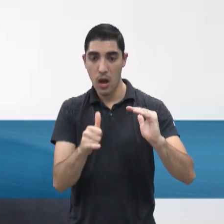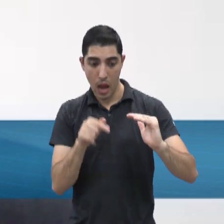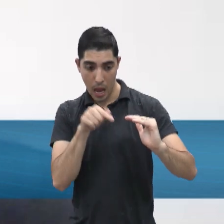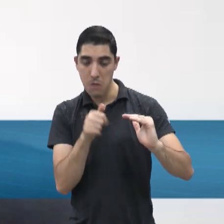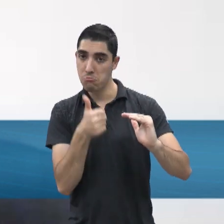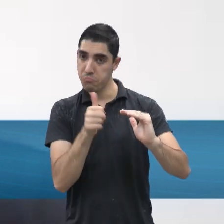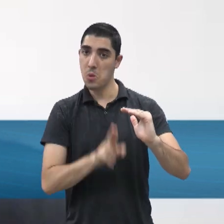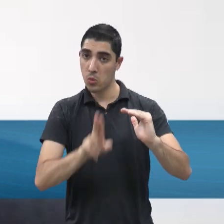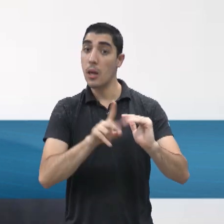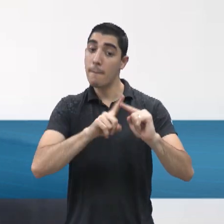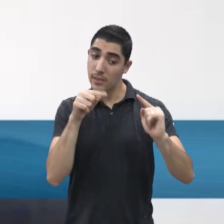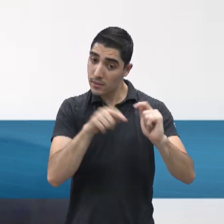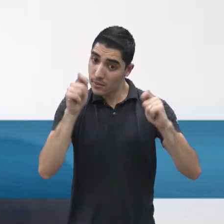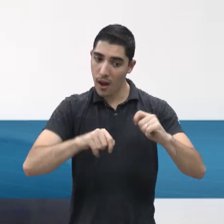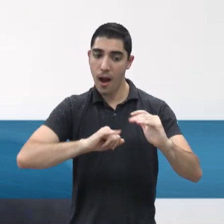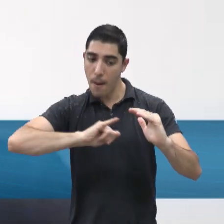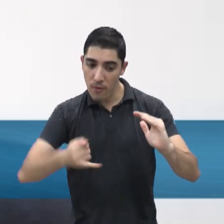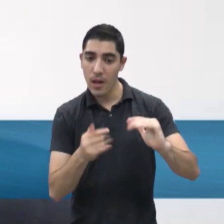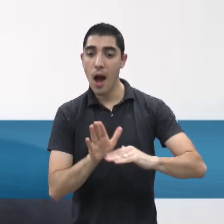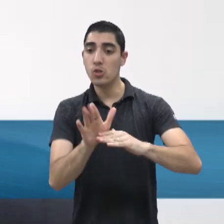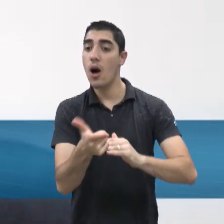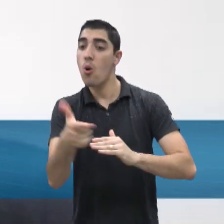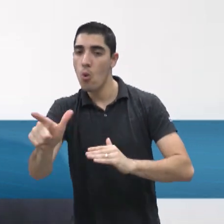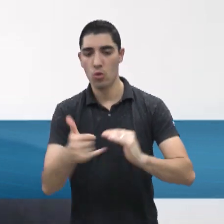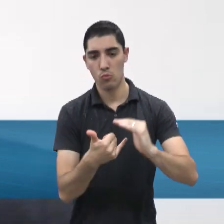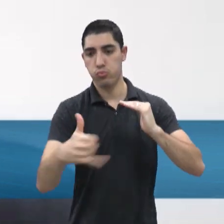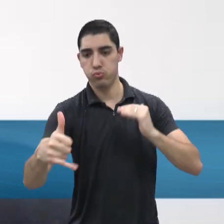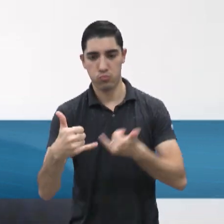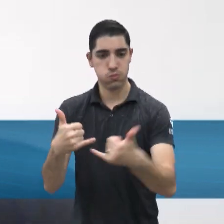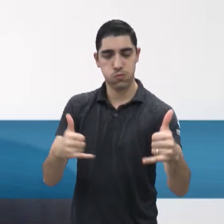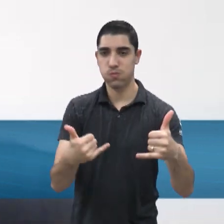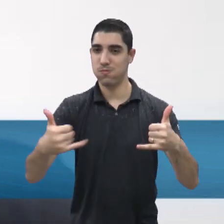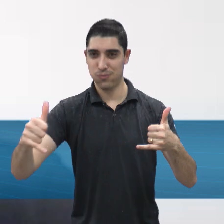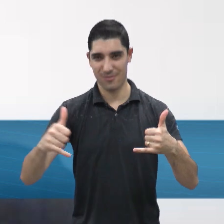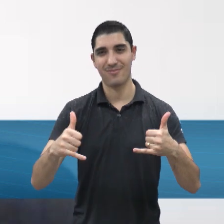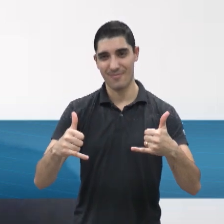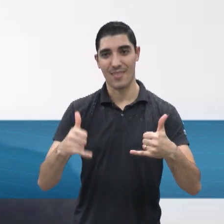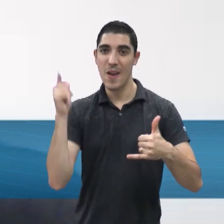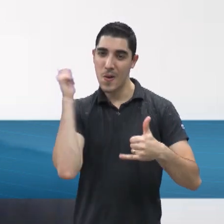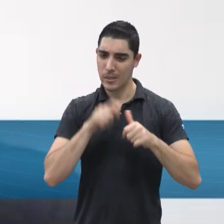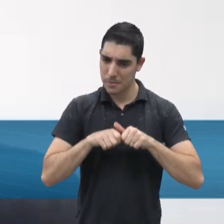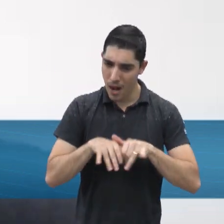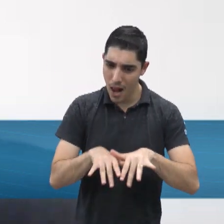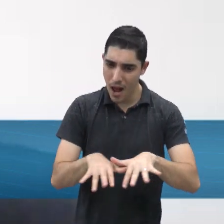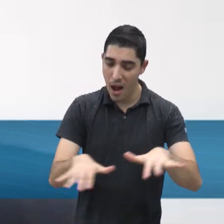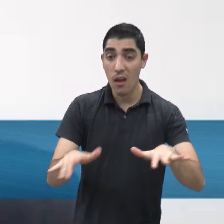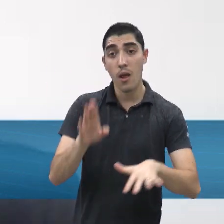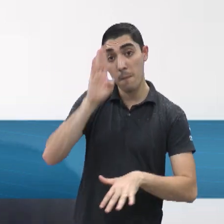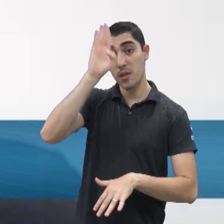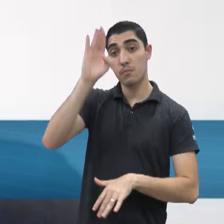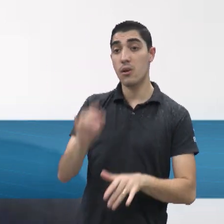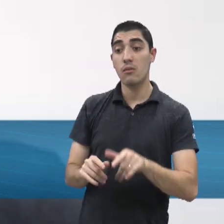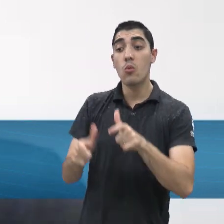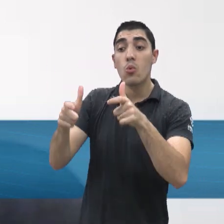a ideia seria que os, os grandes geradores de energia pudessem redistribuir o excedente, para populações de baixa renda, por